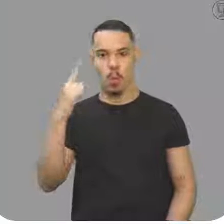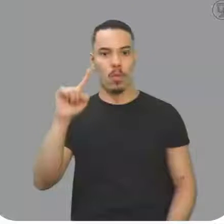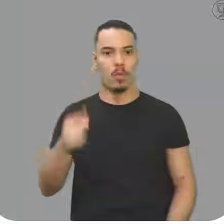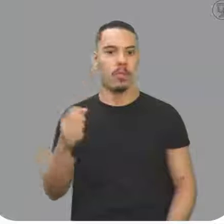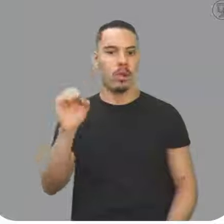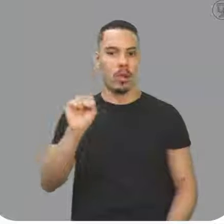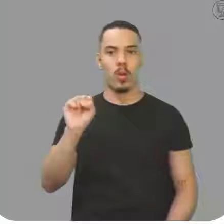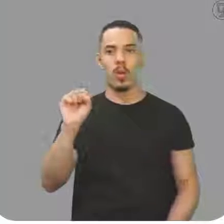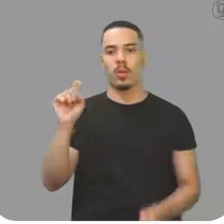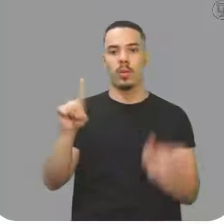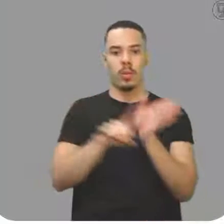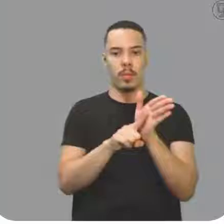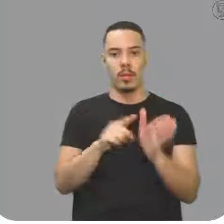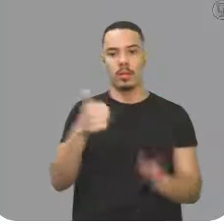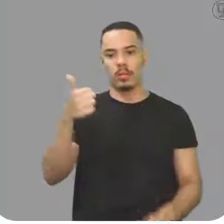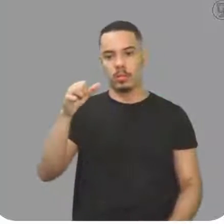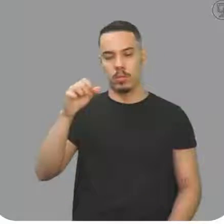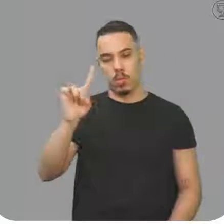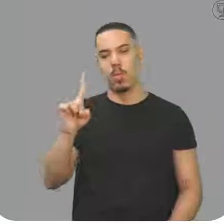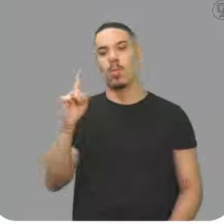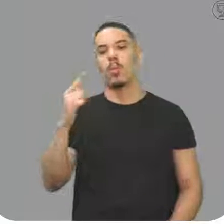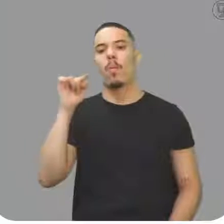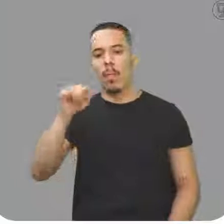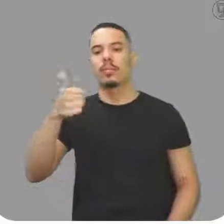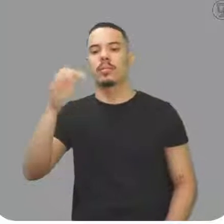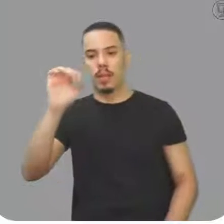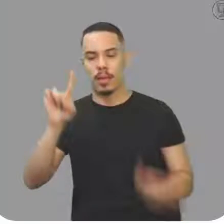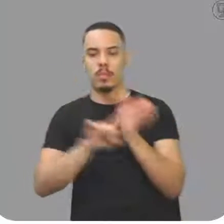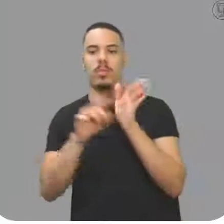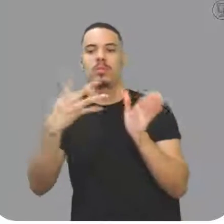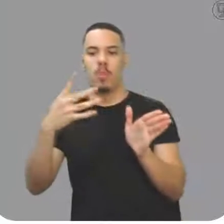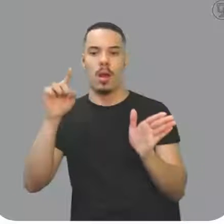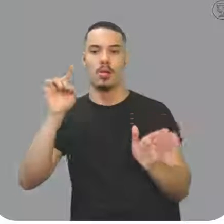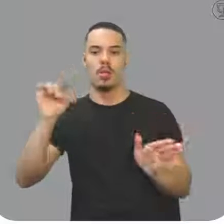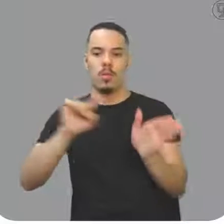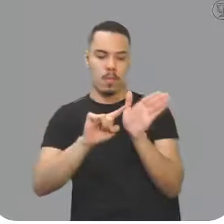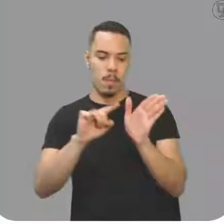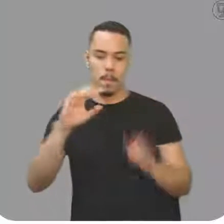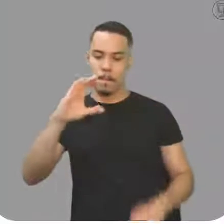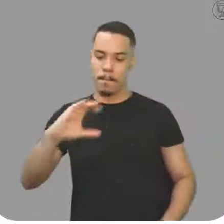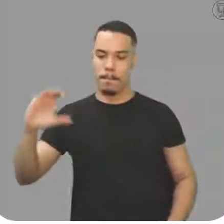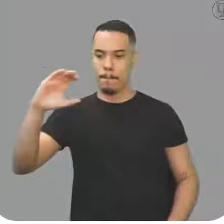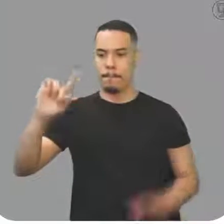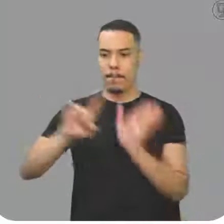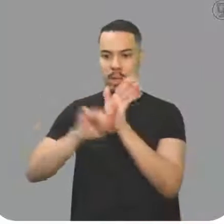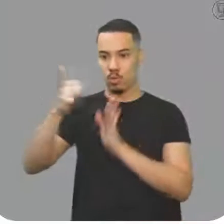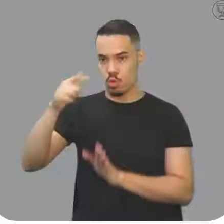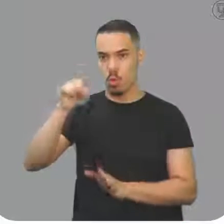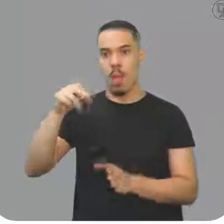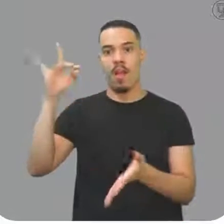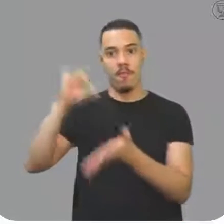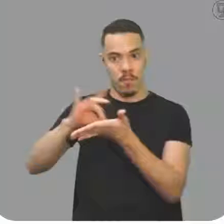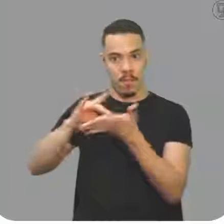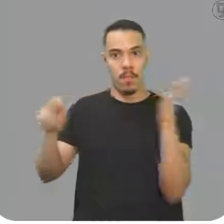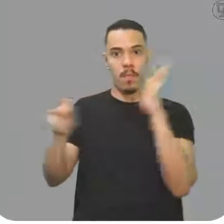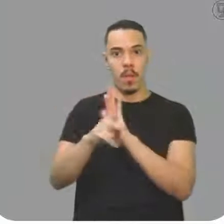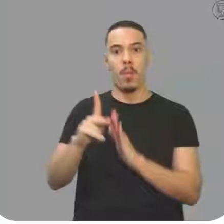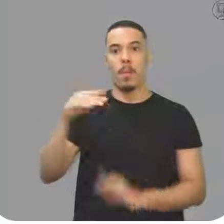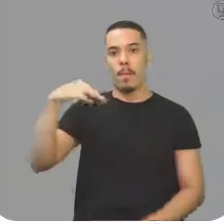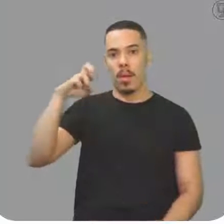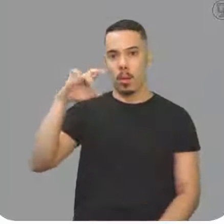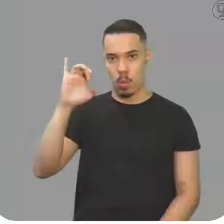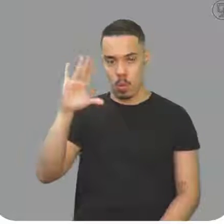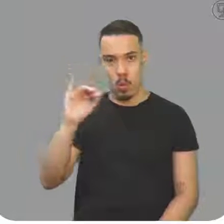10 a menos 4, graus Celsius a menos 1. Esse é o coeficiente de dilatação real do mercúrio. Então,